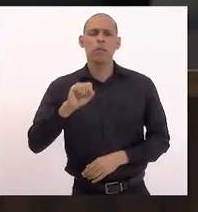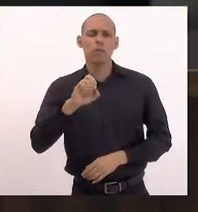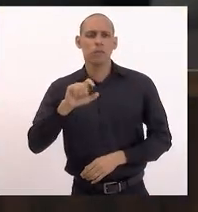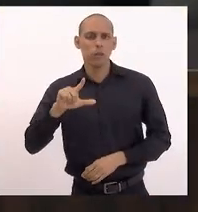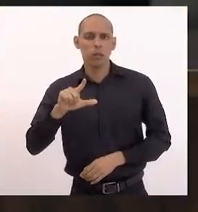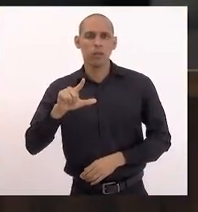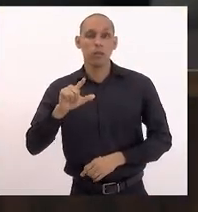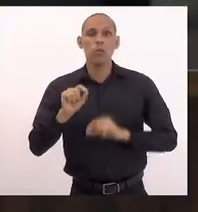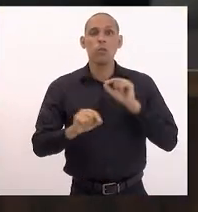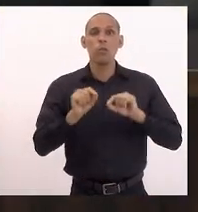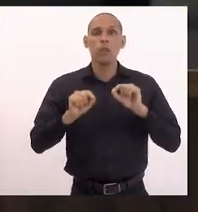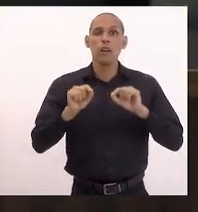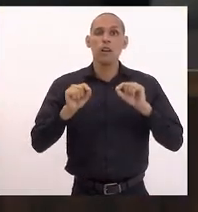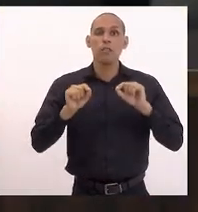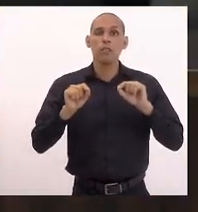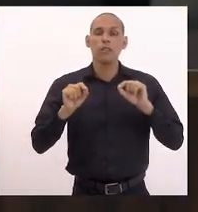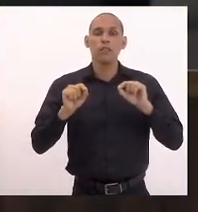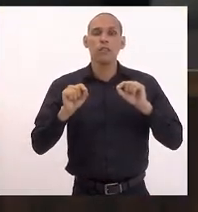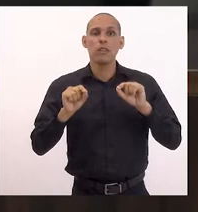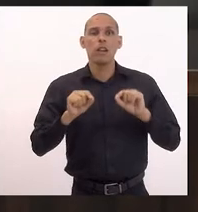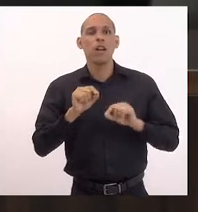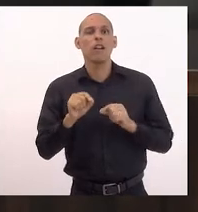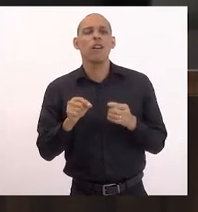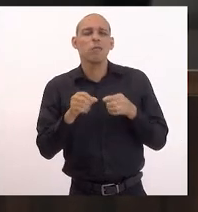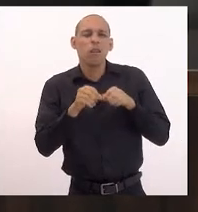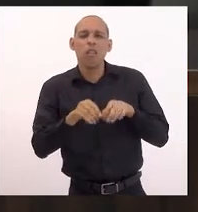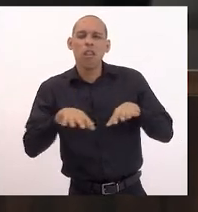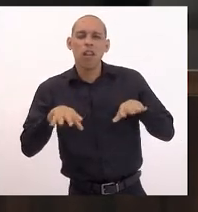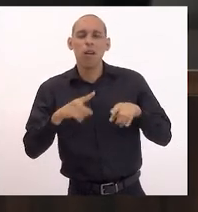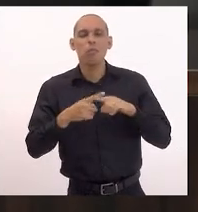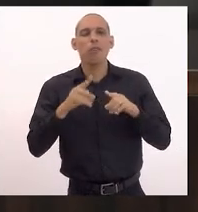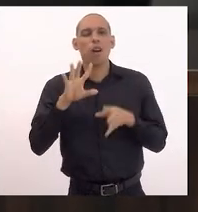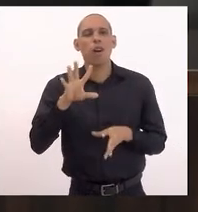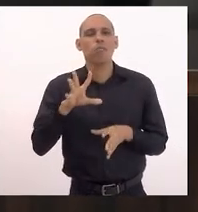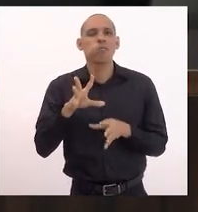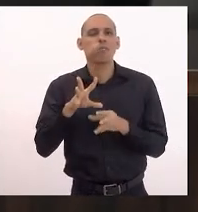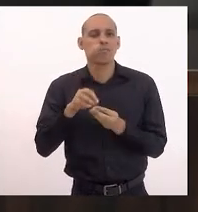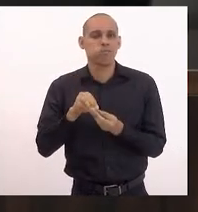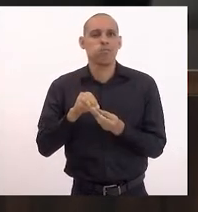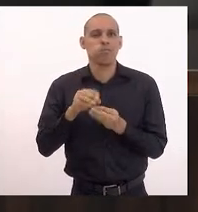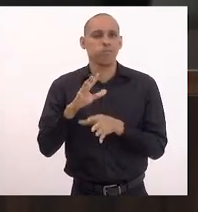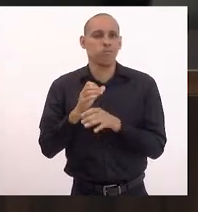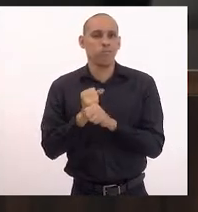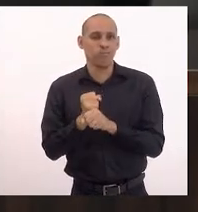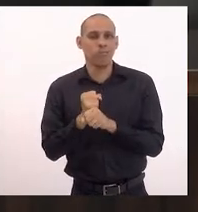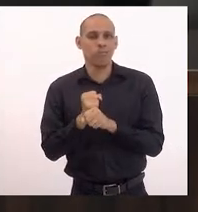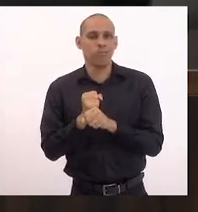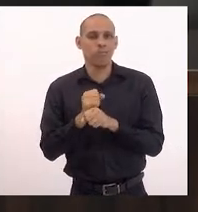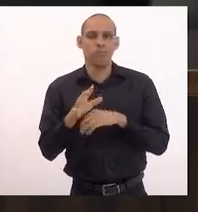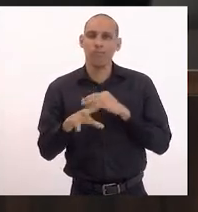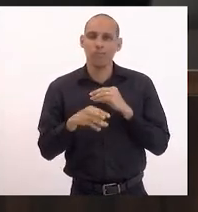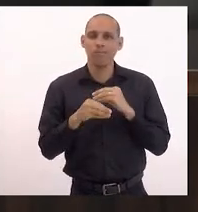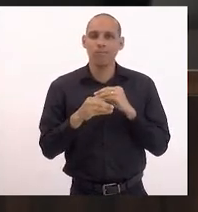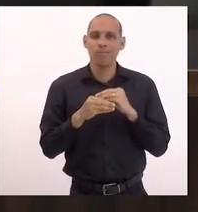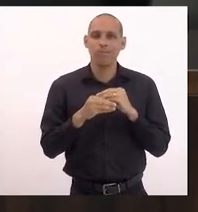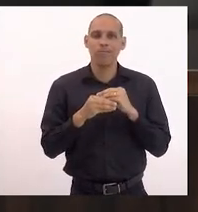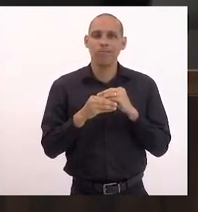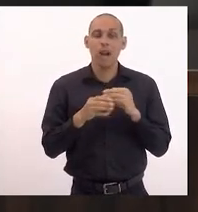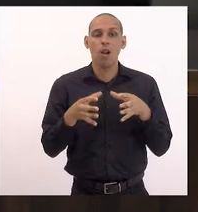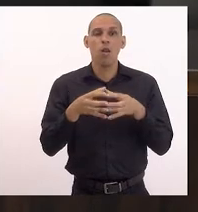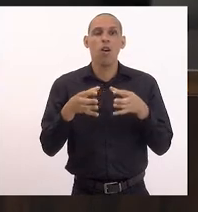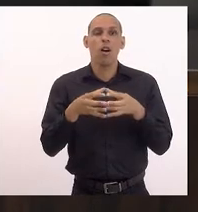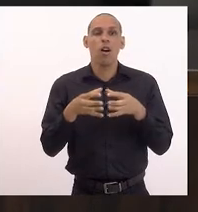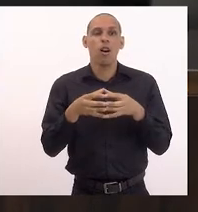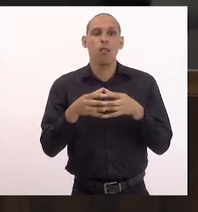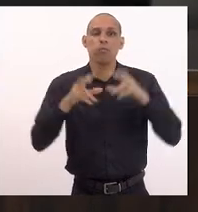O destaque de vossas excelências foi prejudicado, porque ela foi aglutinada. Pela Comissão de Assuntos da Criança